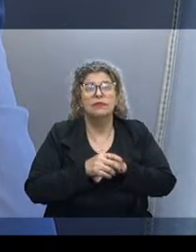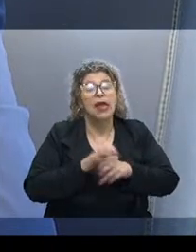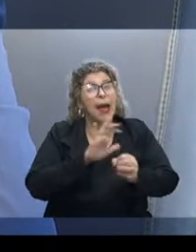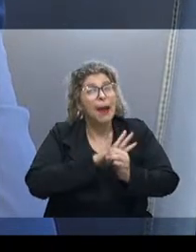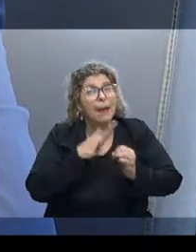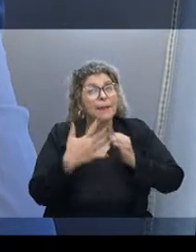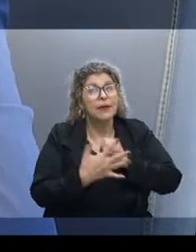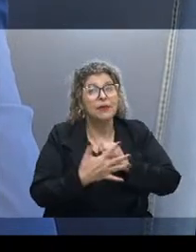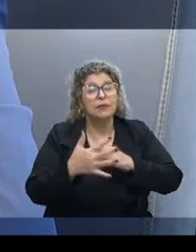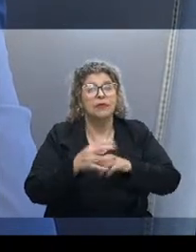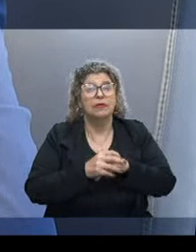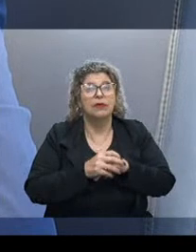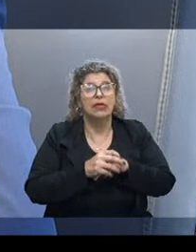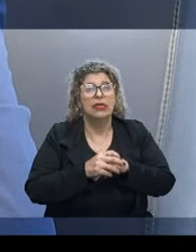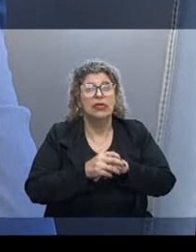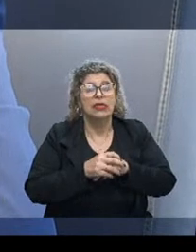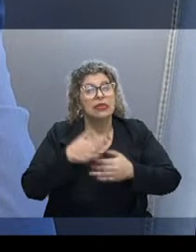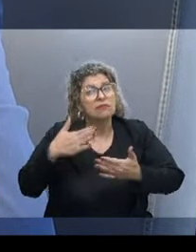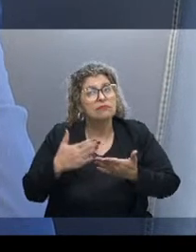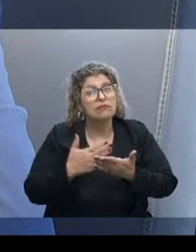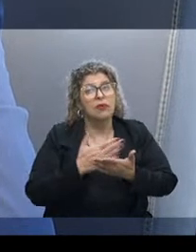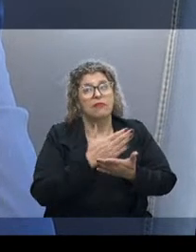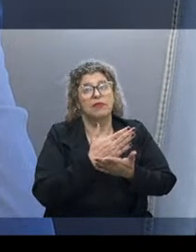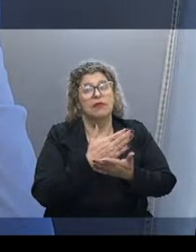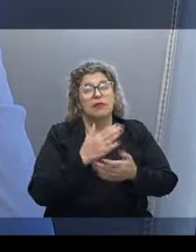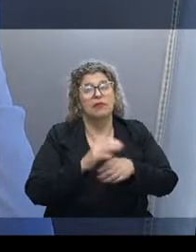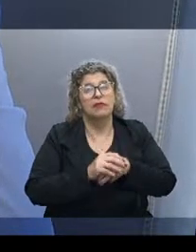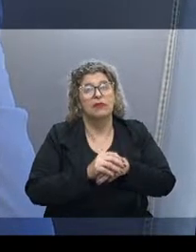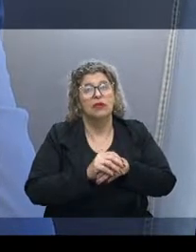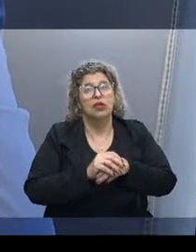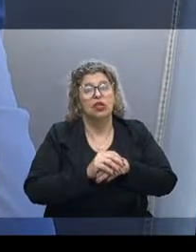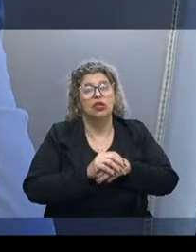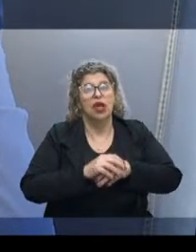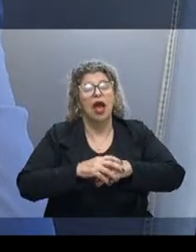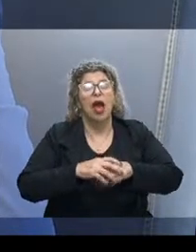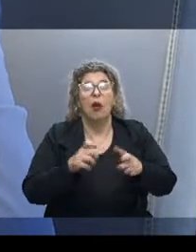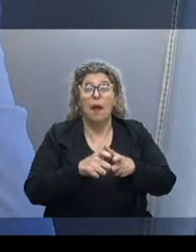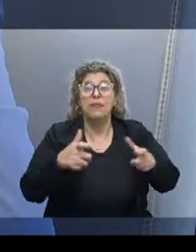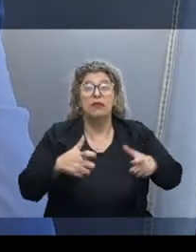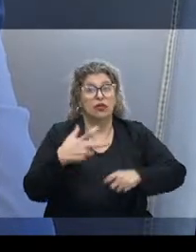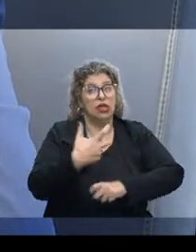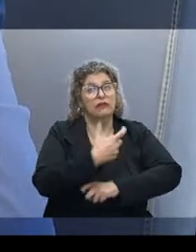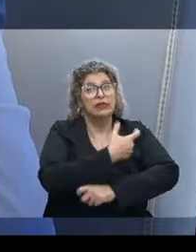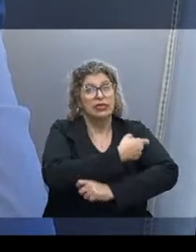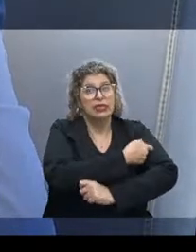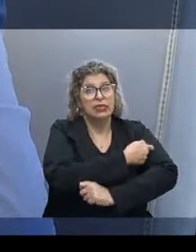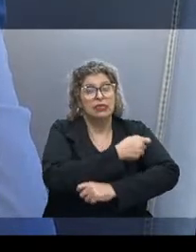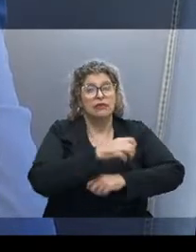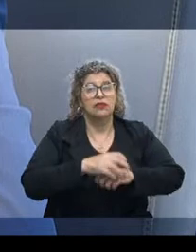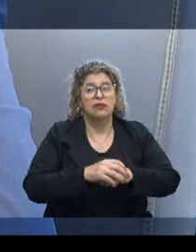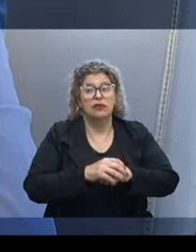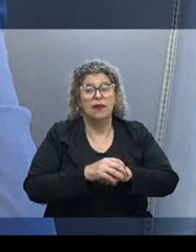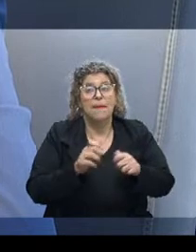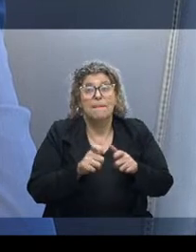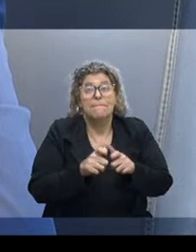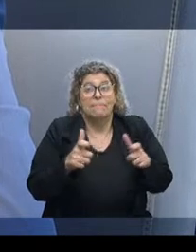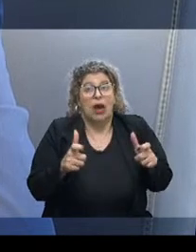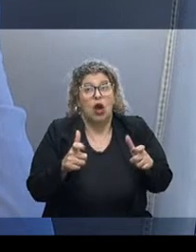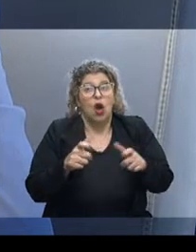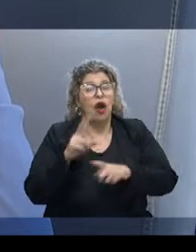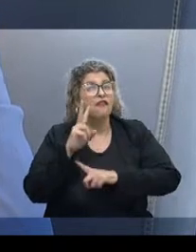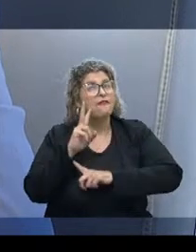pandemia está se encaminhando para um momento com a ampliação da vacinação, com a presença cada vez mais